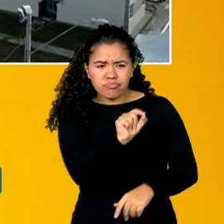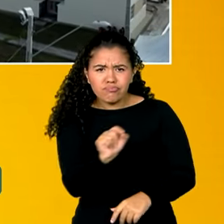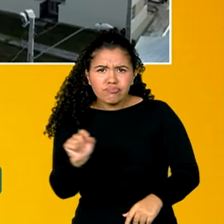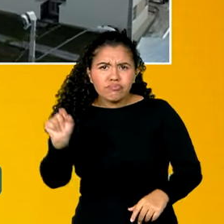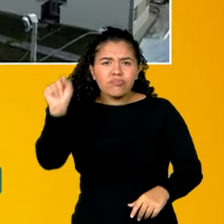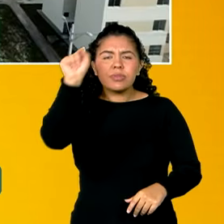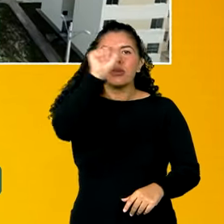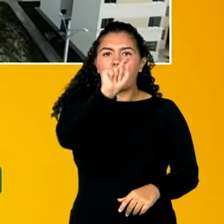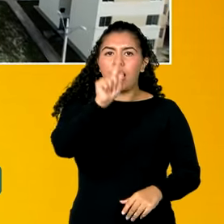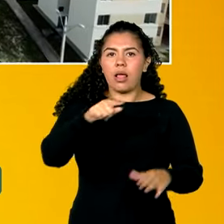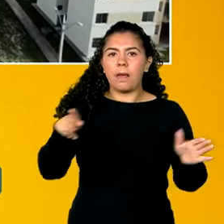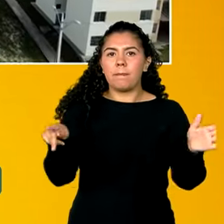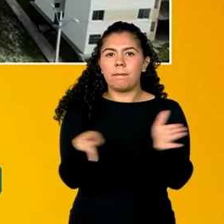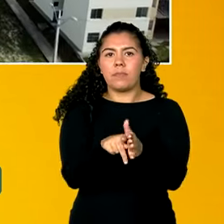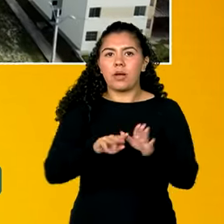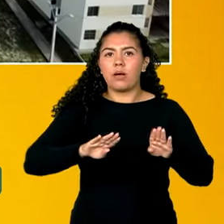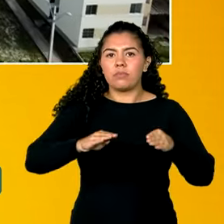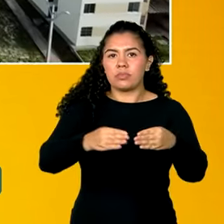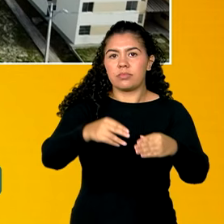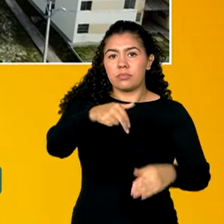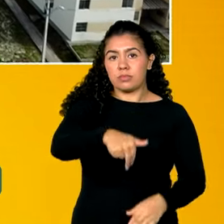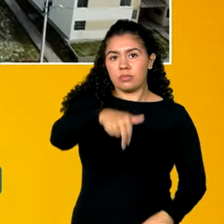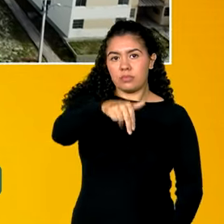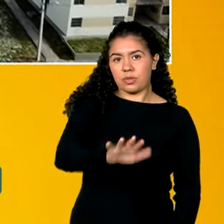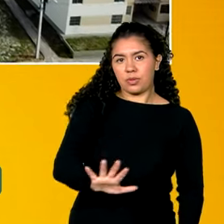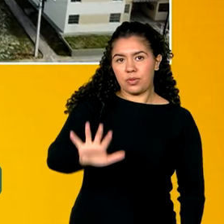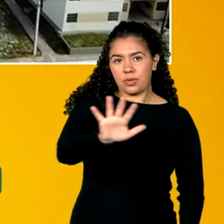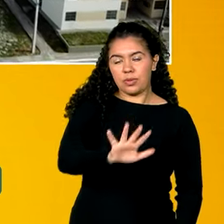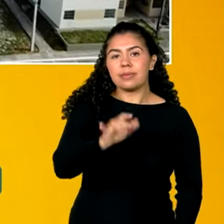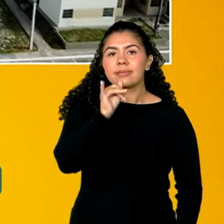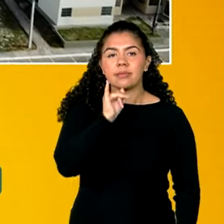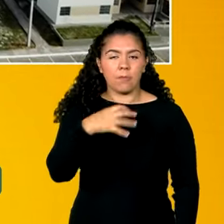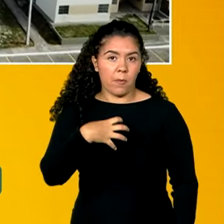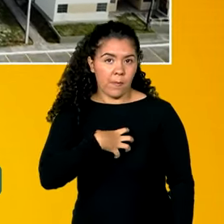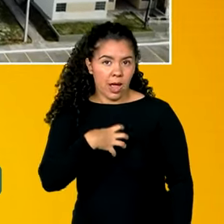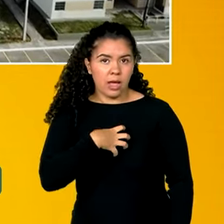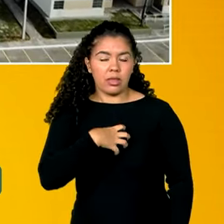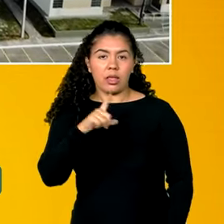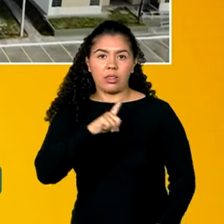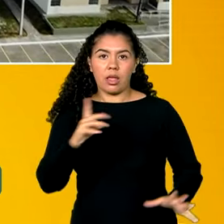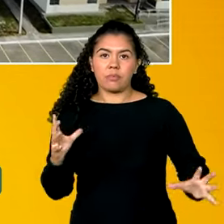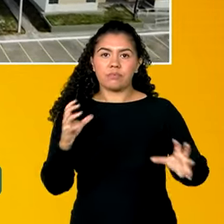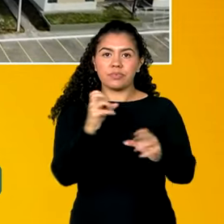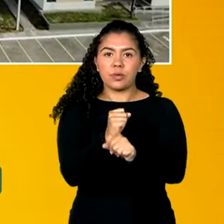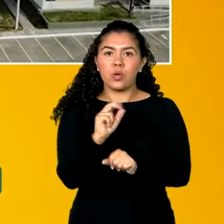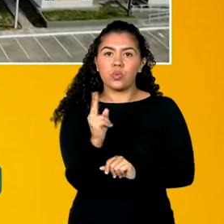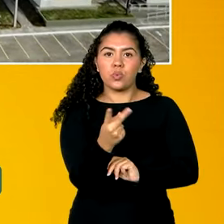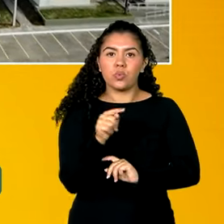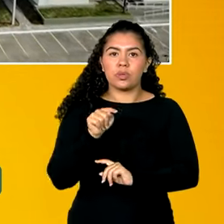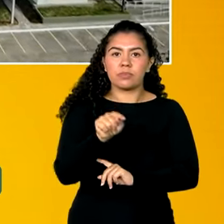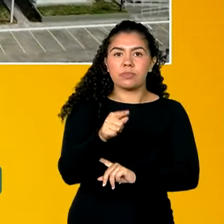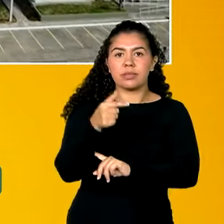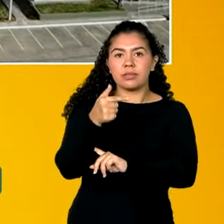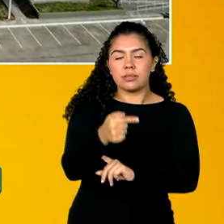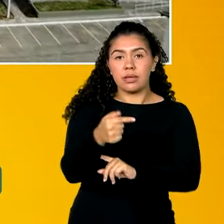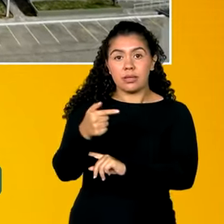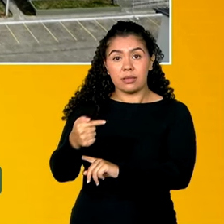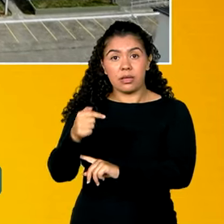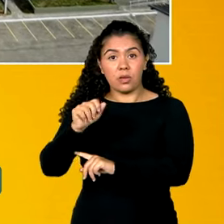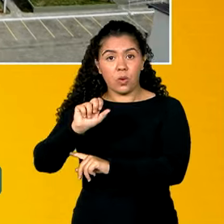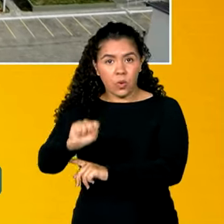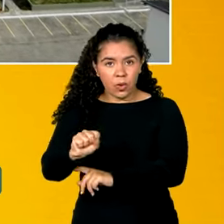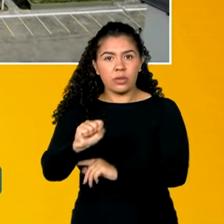para a região nordeste. Na Bahia, por exemplo, serão 2.778